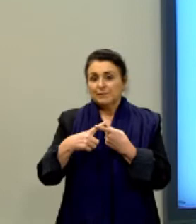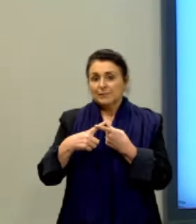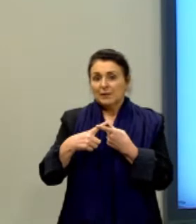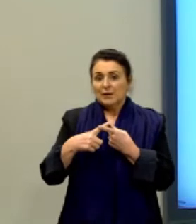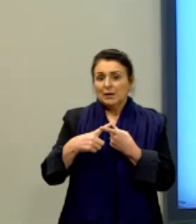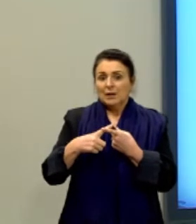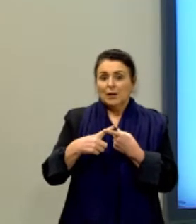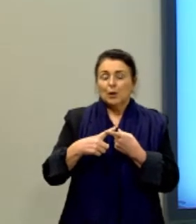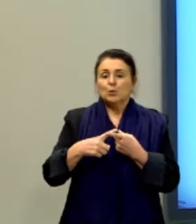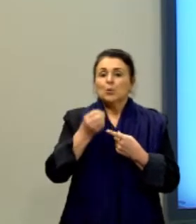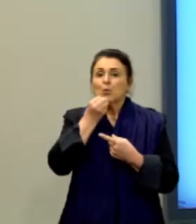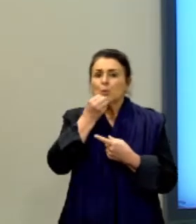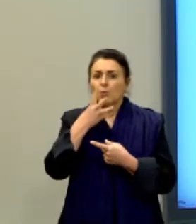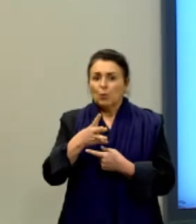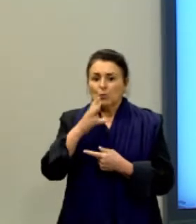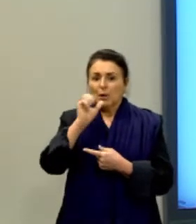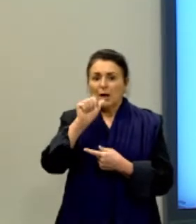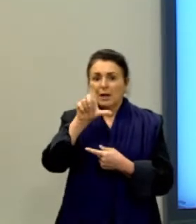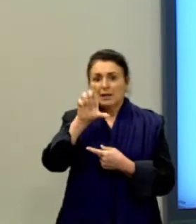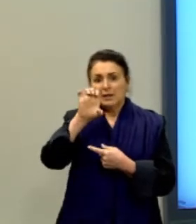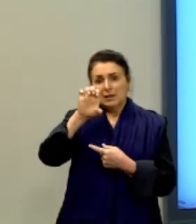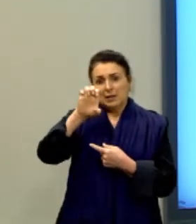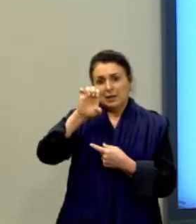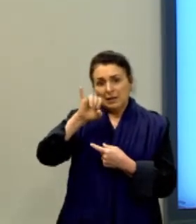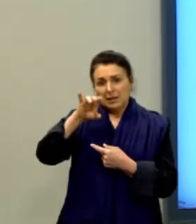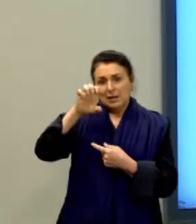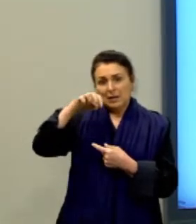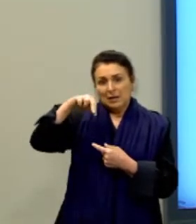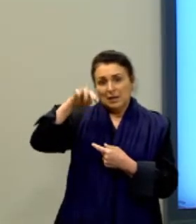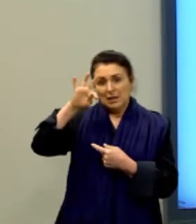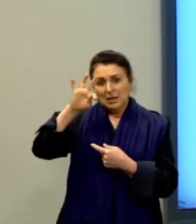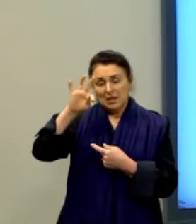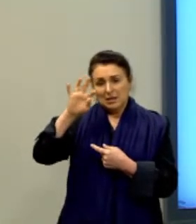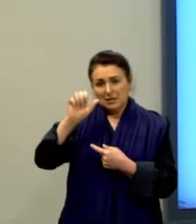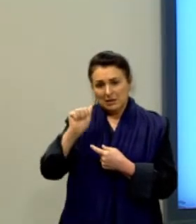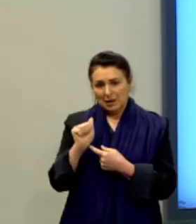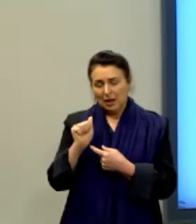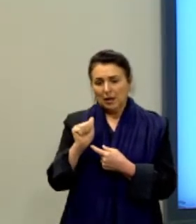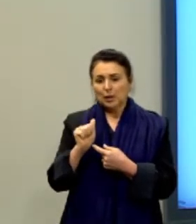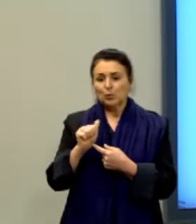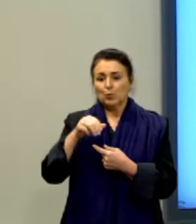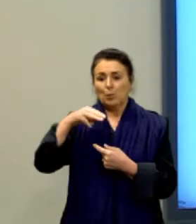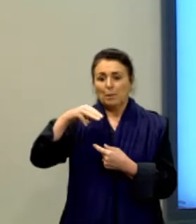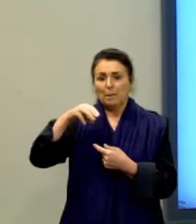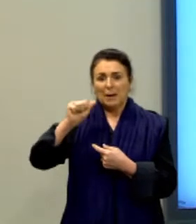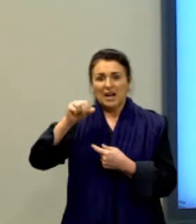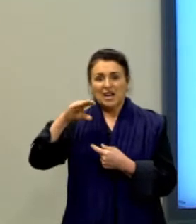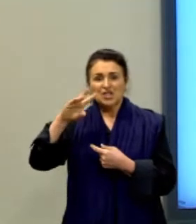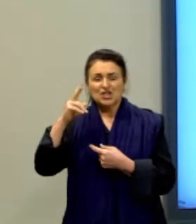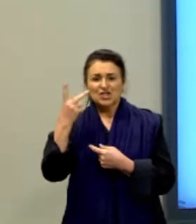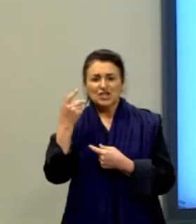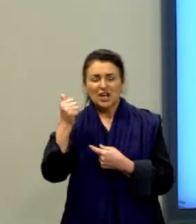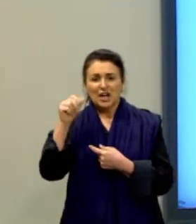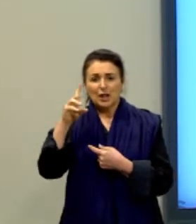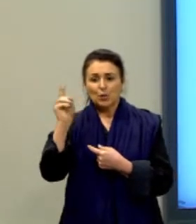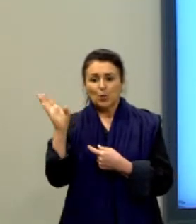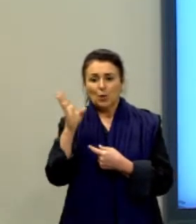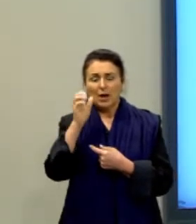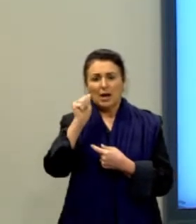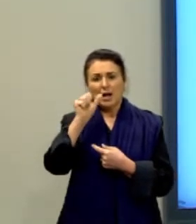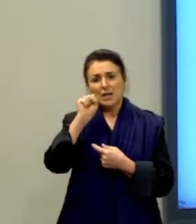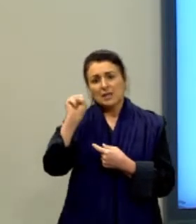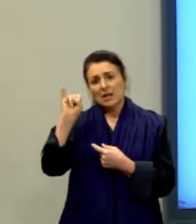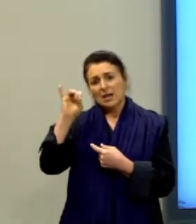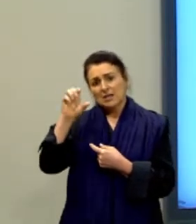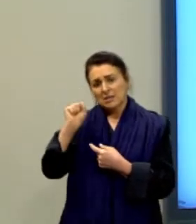Alienista, do renomado escritor brasileiro Machado de Assis, narra-se a história de um médico-psiquiatra que